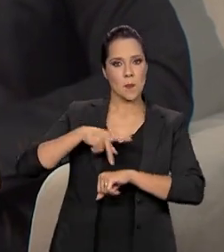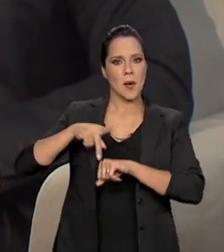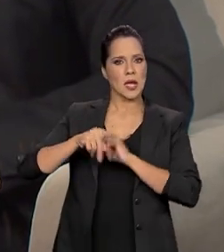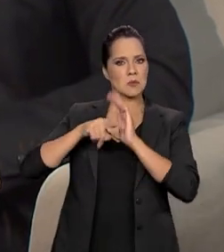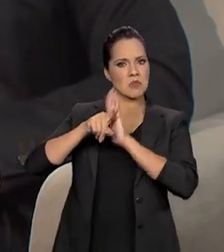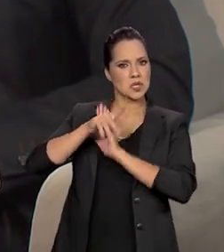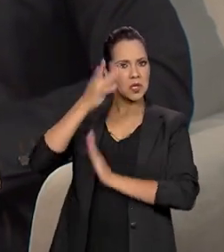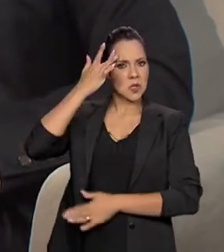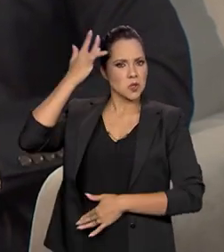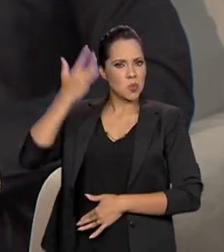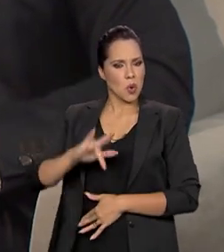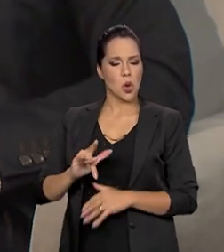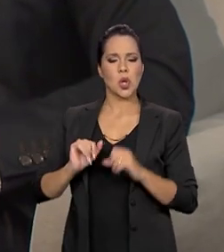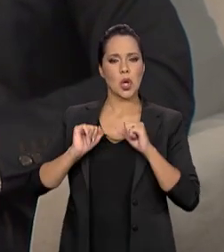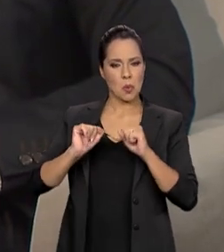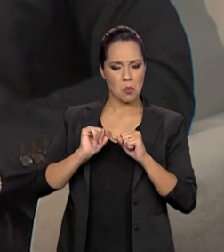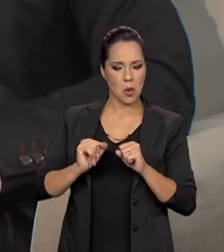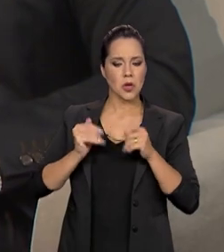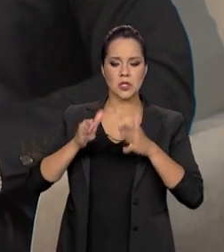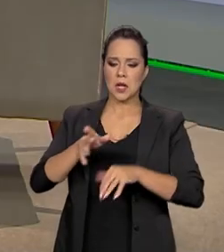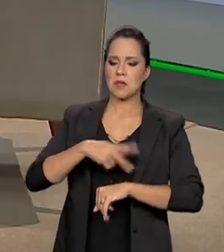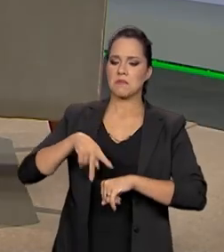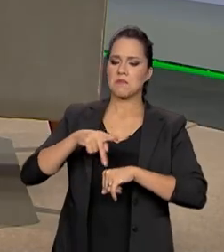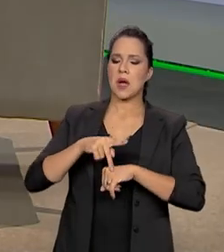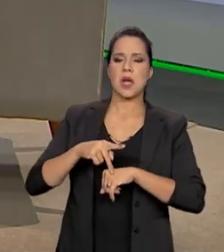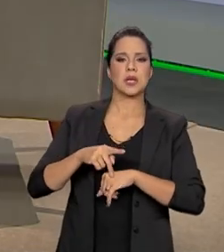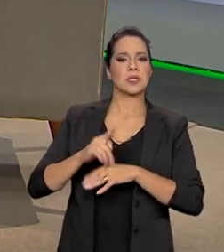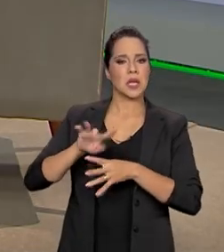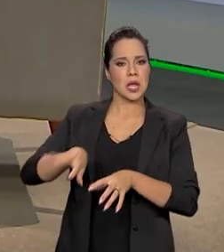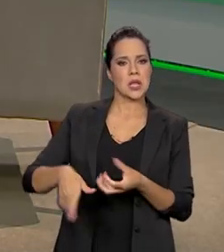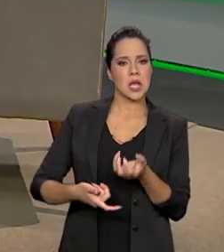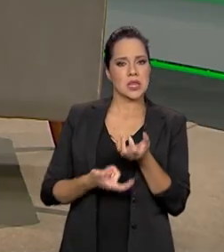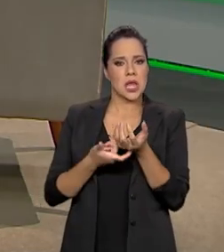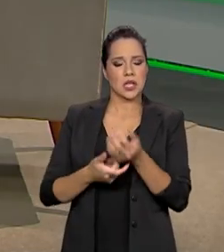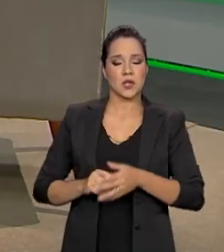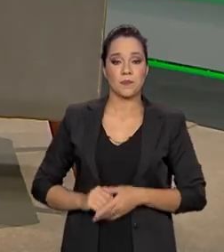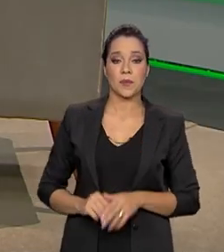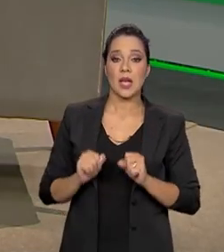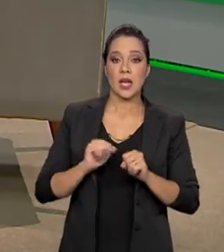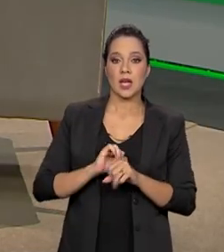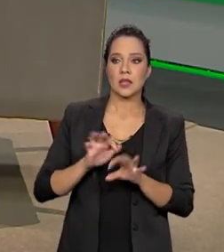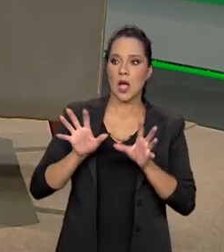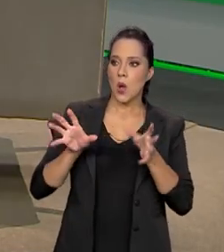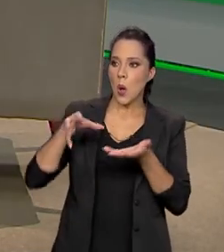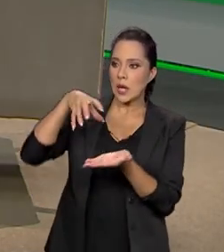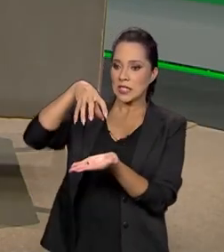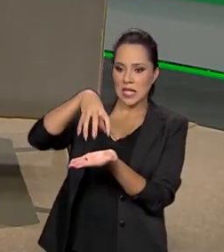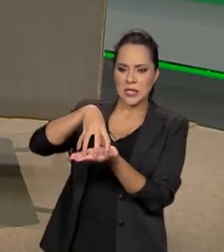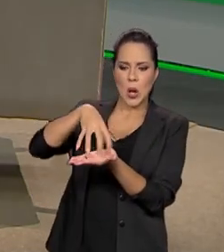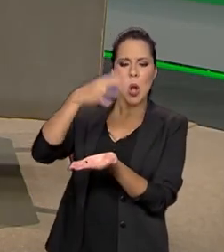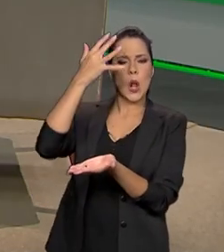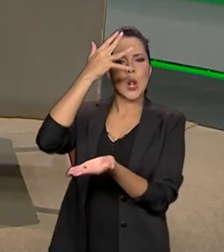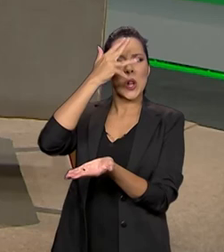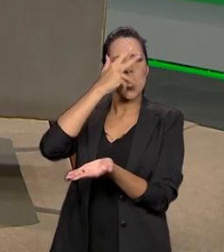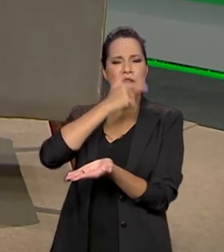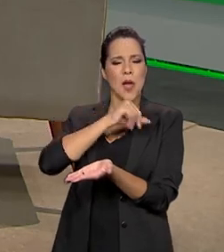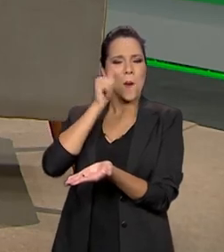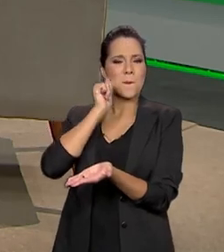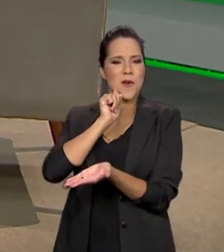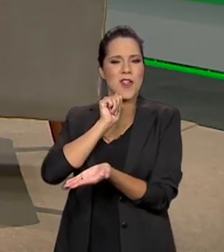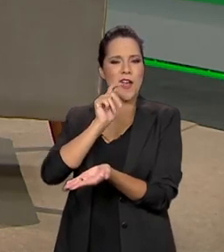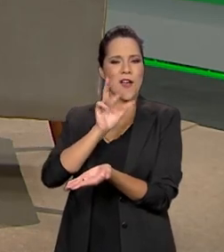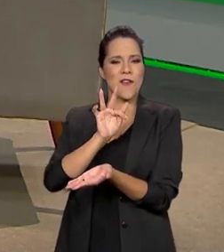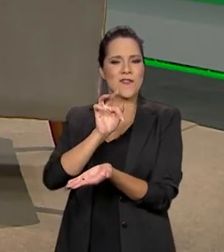ponta é que podem estar na Antártica. E nós temos uma estação belíssima na Antártica, a Comandante Ferraz.